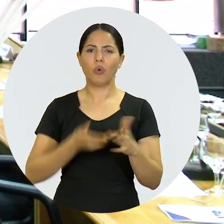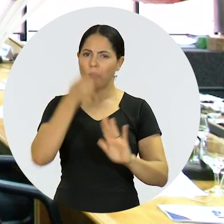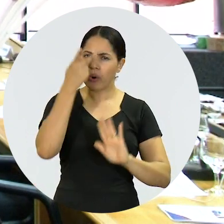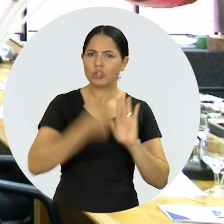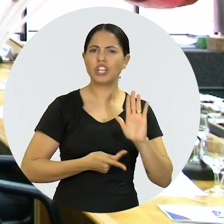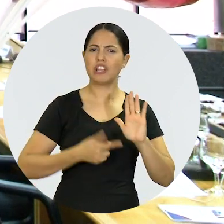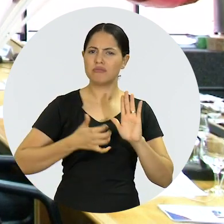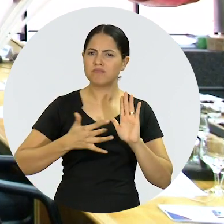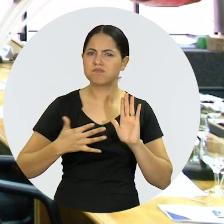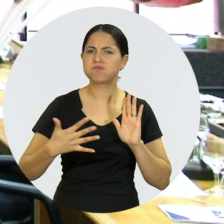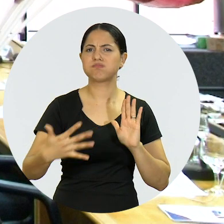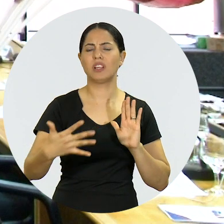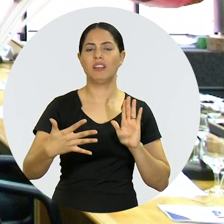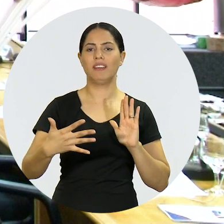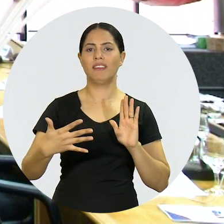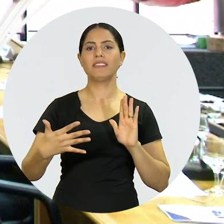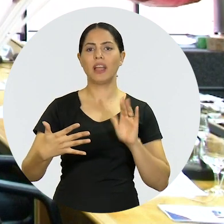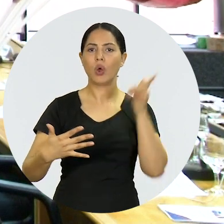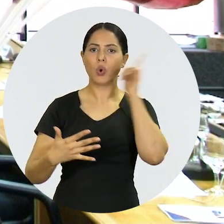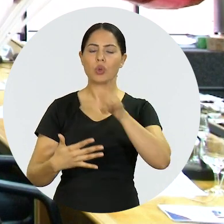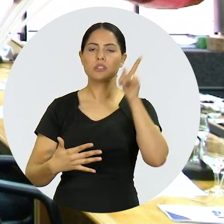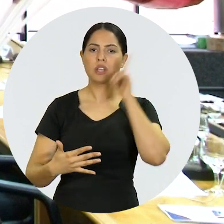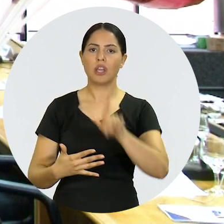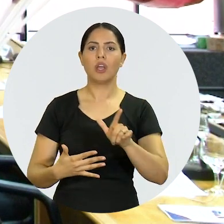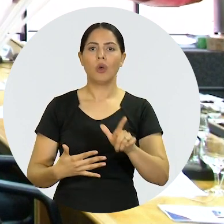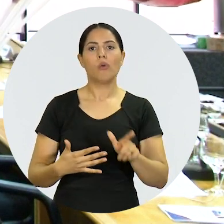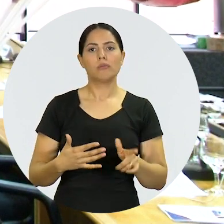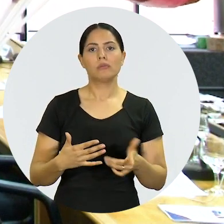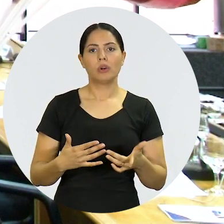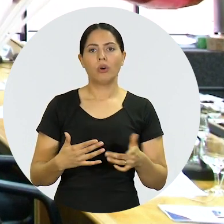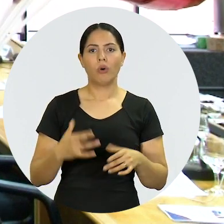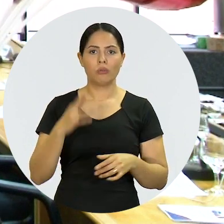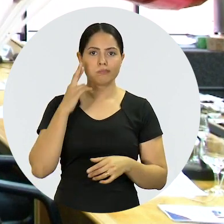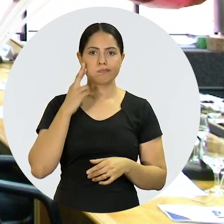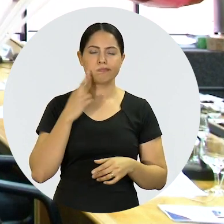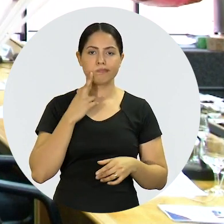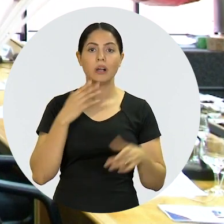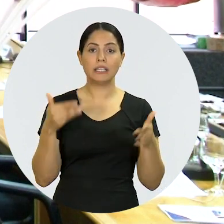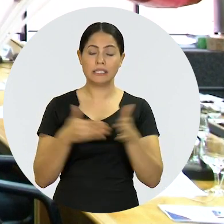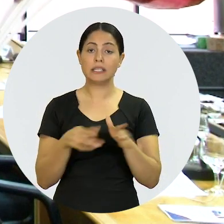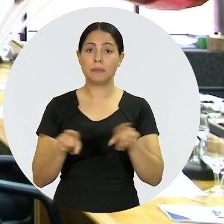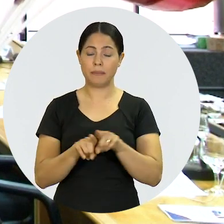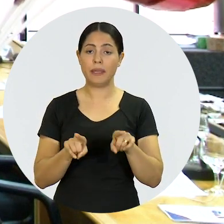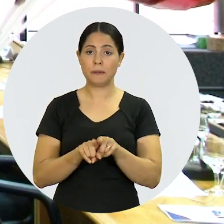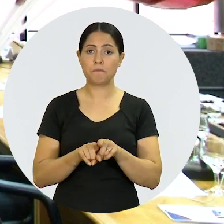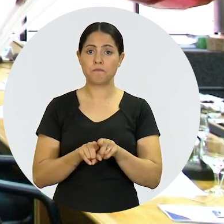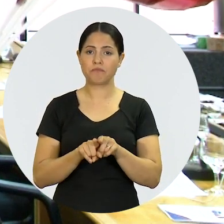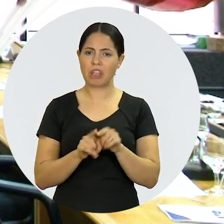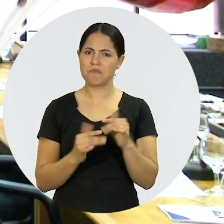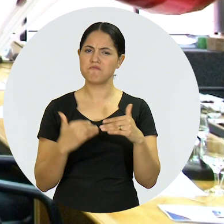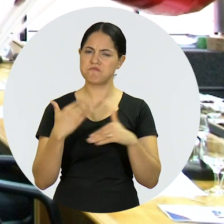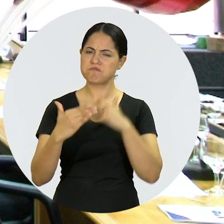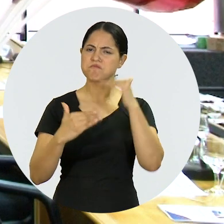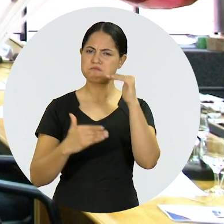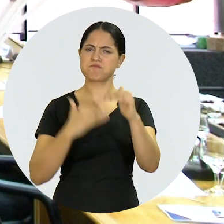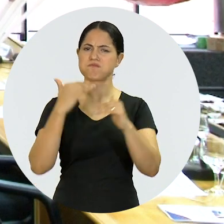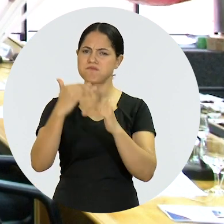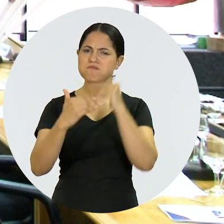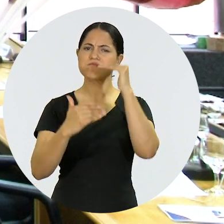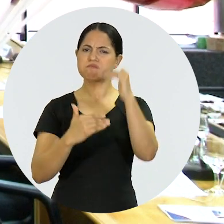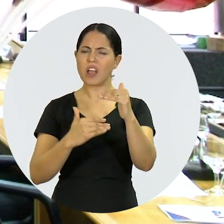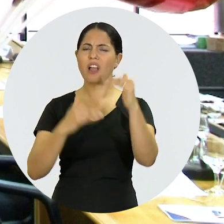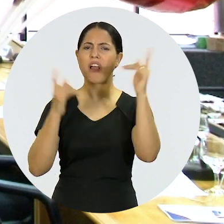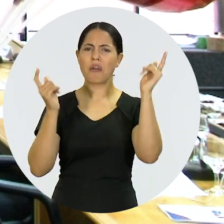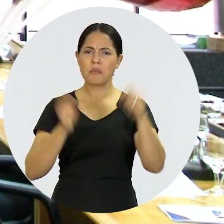expansão desse projeto até a Seccional Rondônia, e de lá agora, alçando voos mais